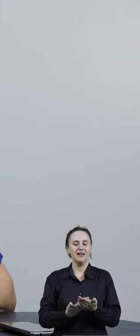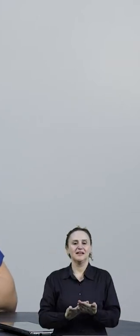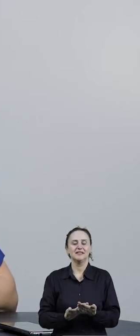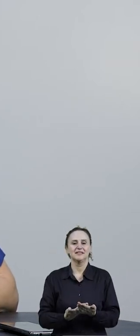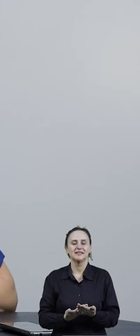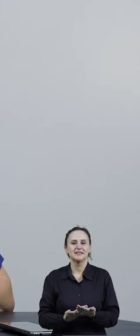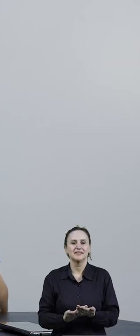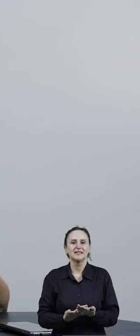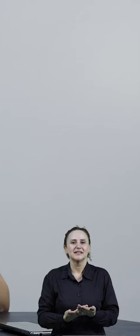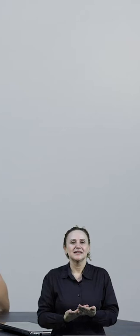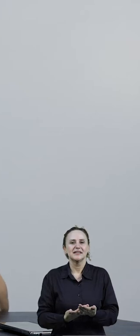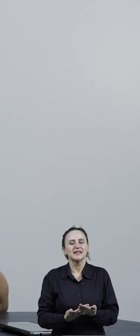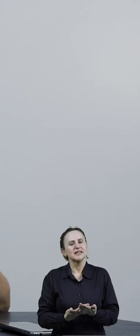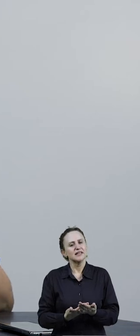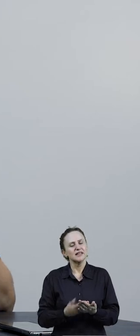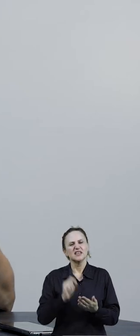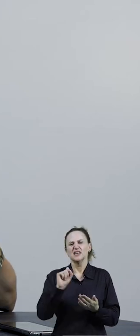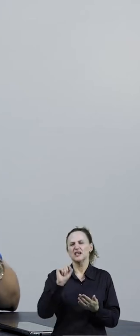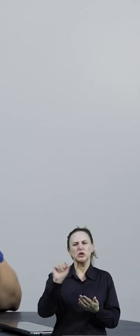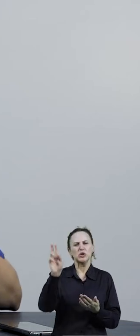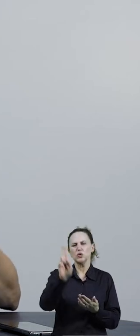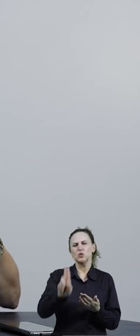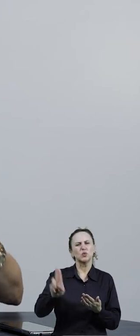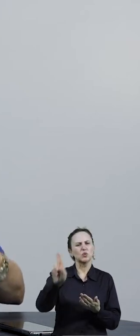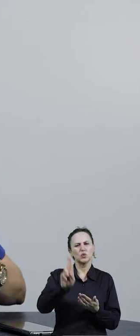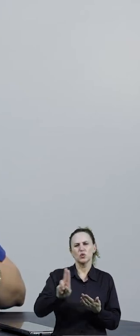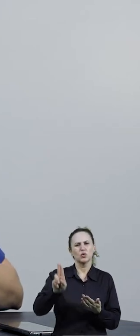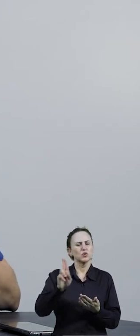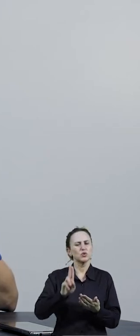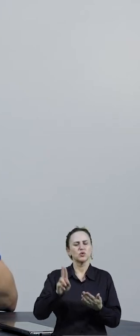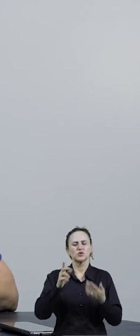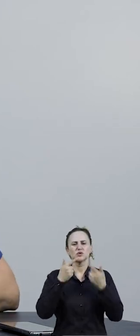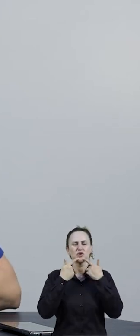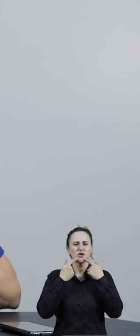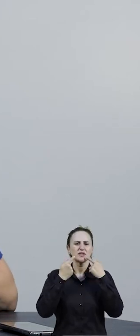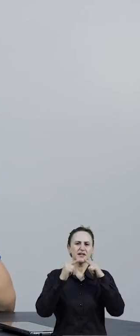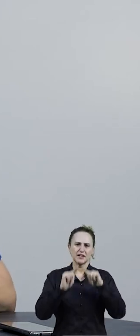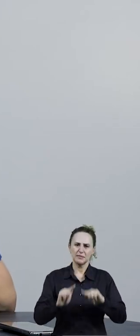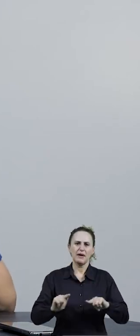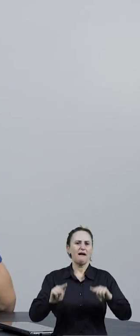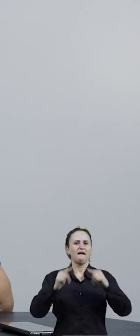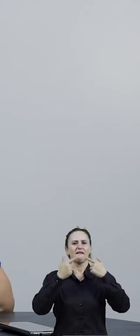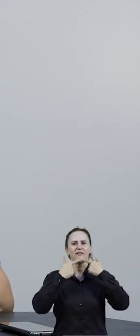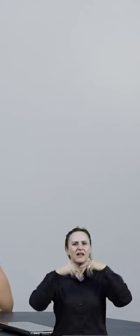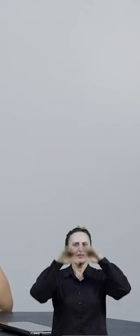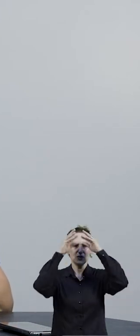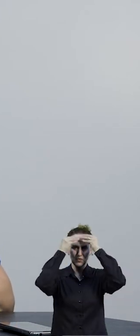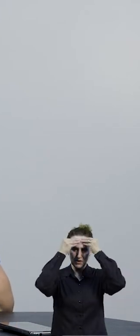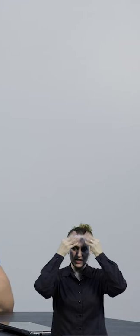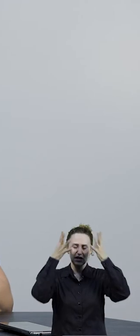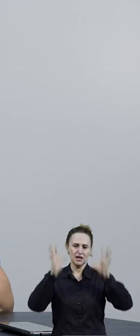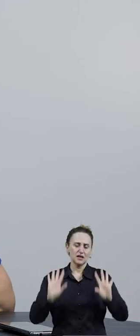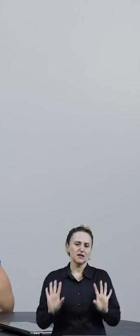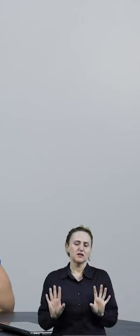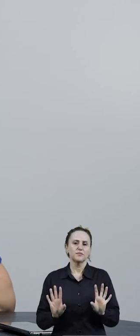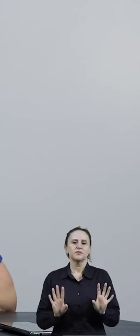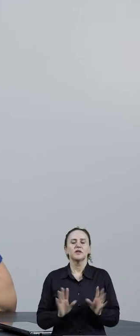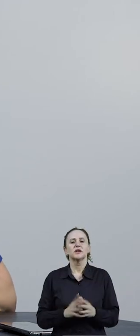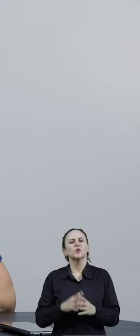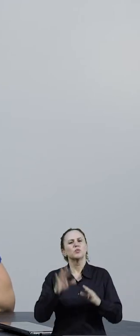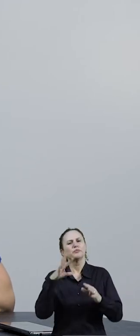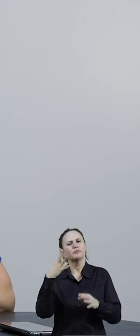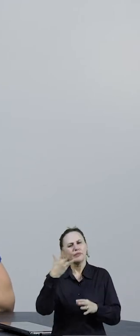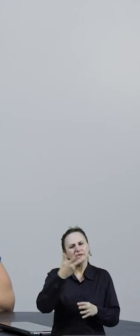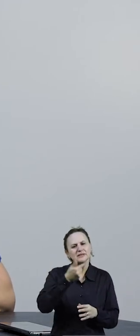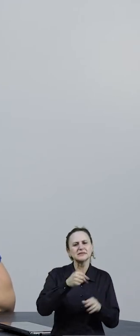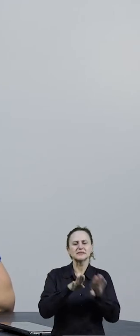a perspectiva da análise linguística, né, em uso, em funcionamento, então toda essa discussão com base em reflexões e tal.